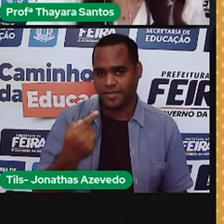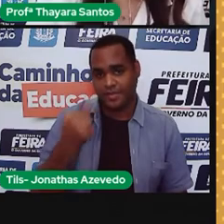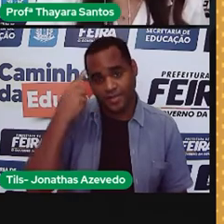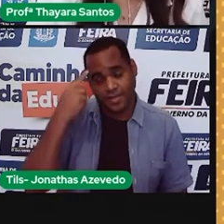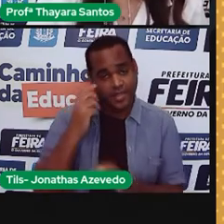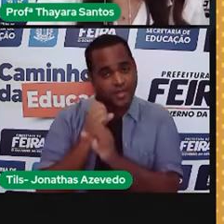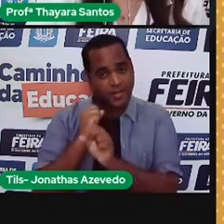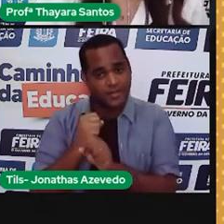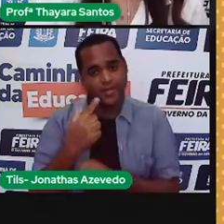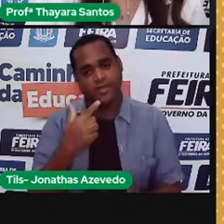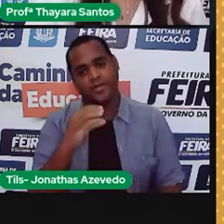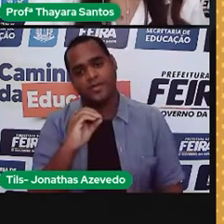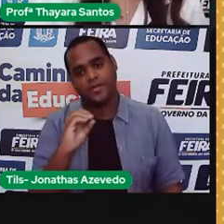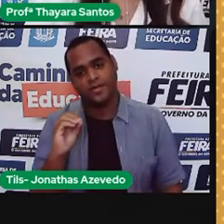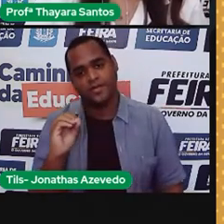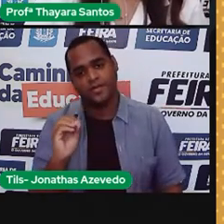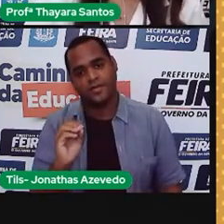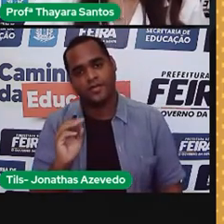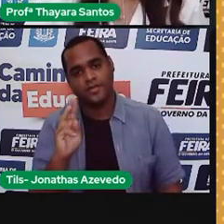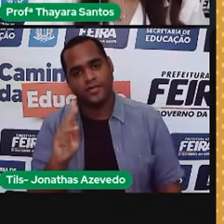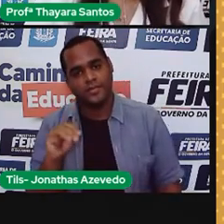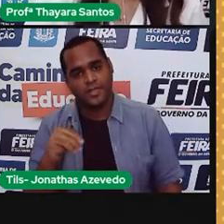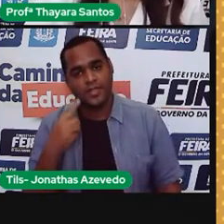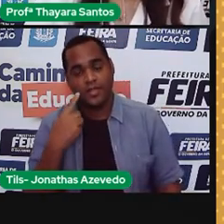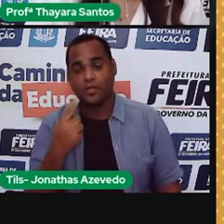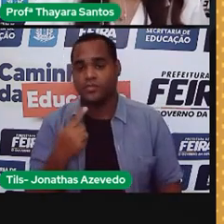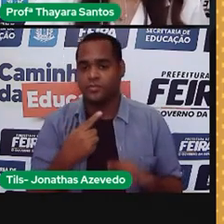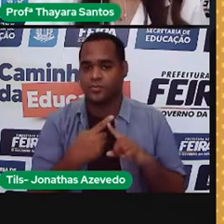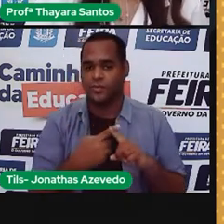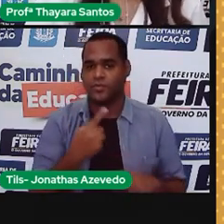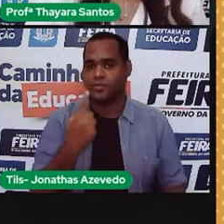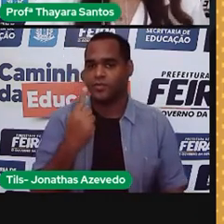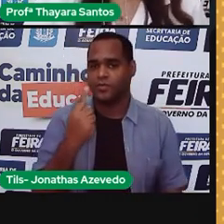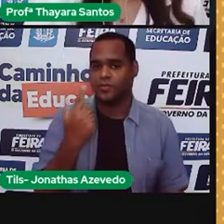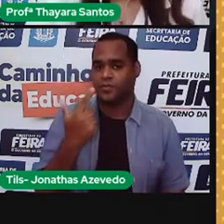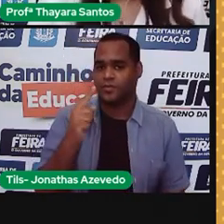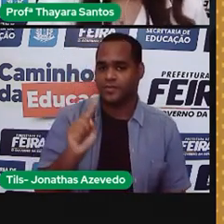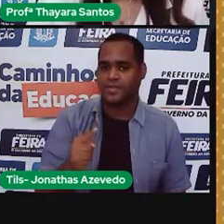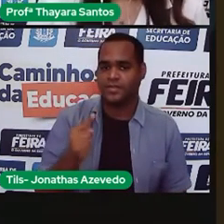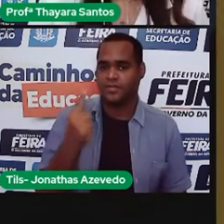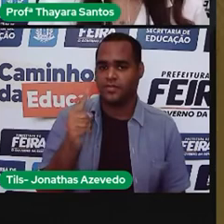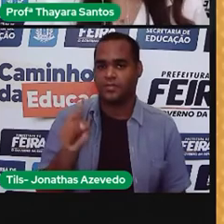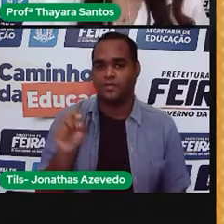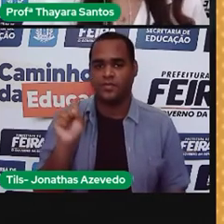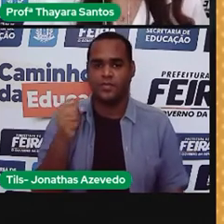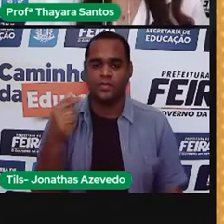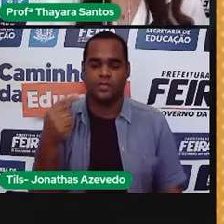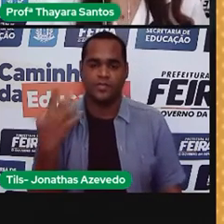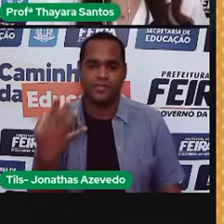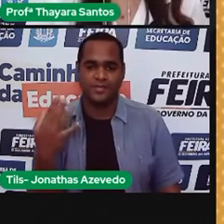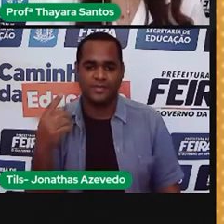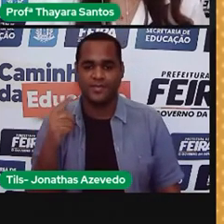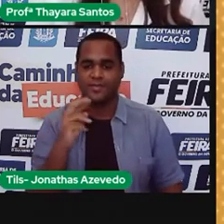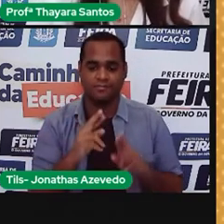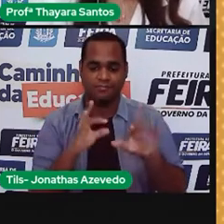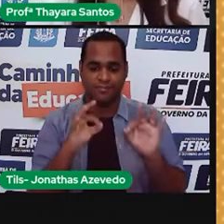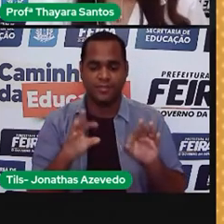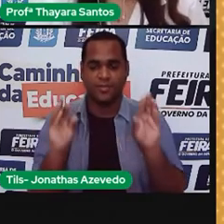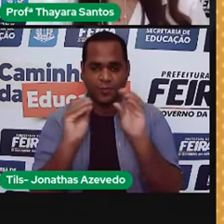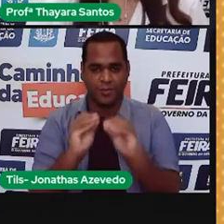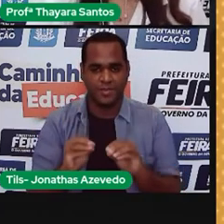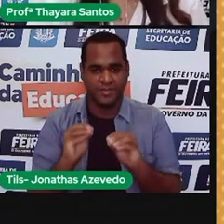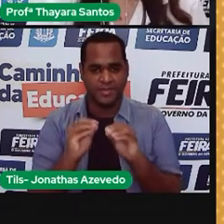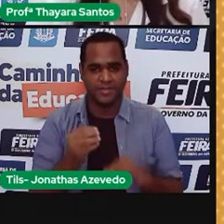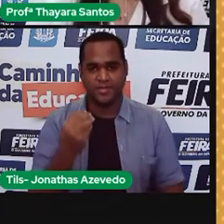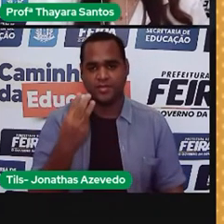quilowatts esse mês. Então, eu tenho que fazer duas vezes 1,874, que vai dar esse resultado que eu coloquei aqui para vocês, que é